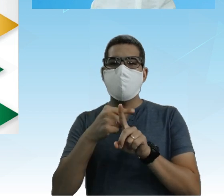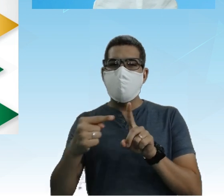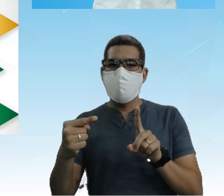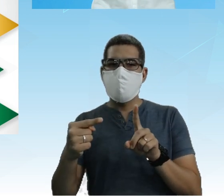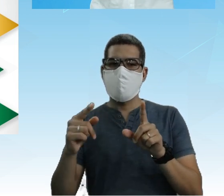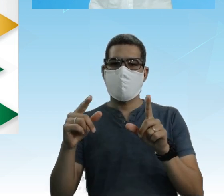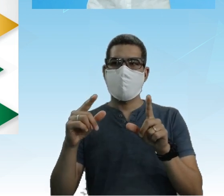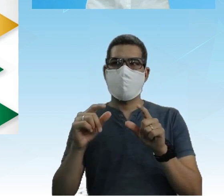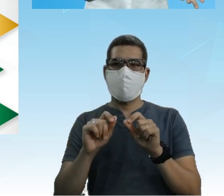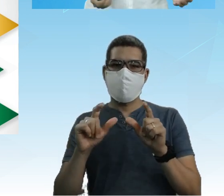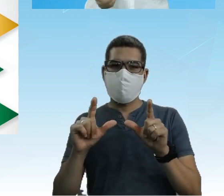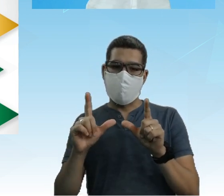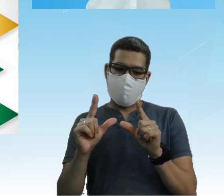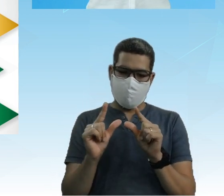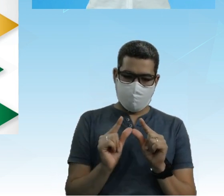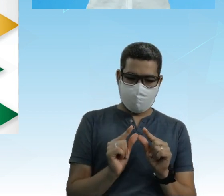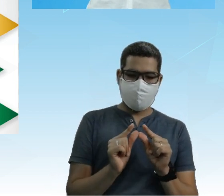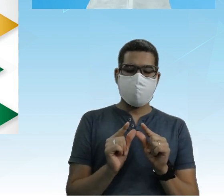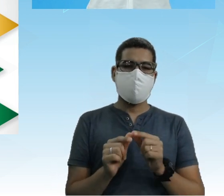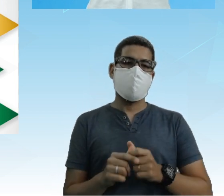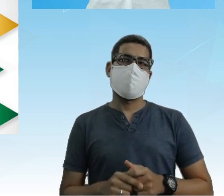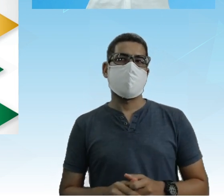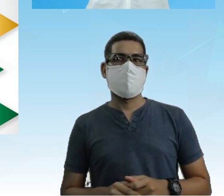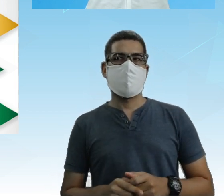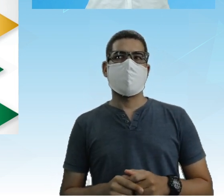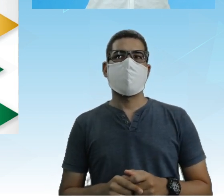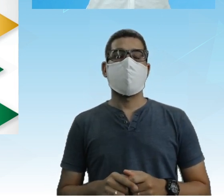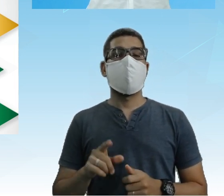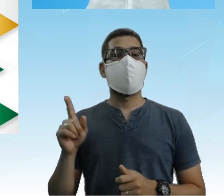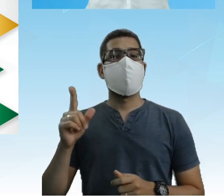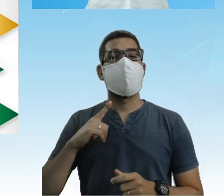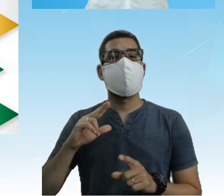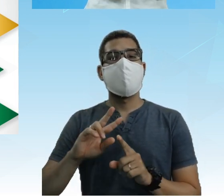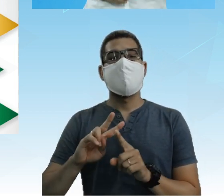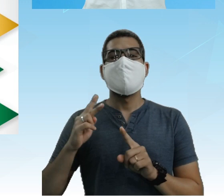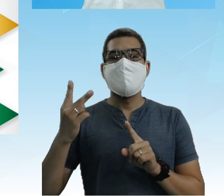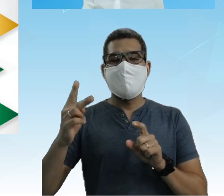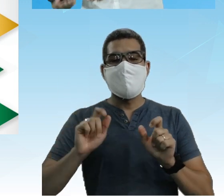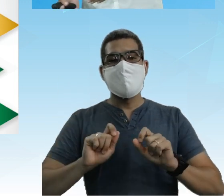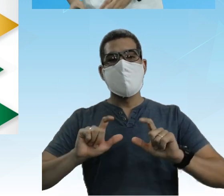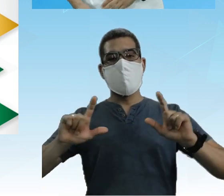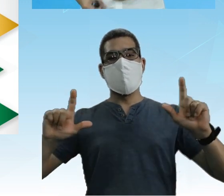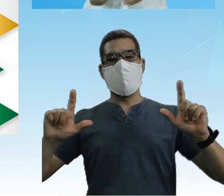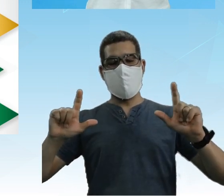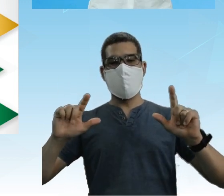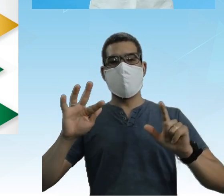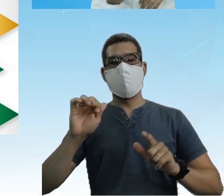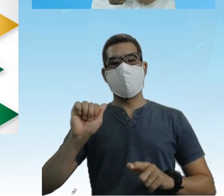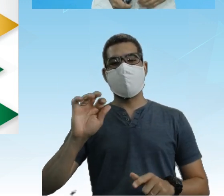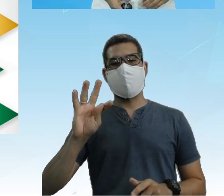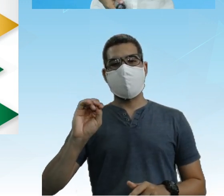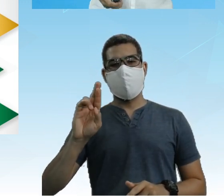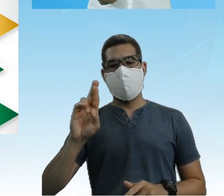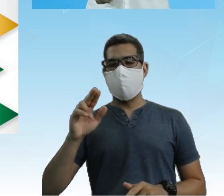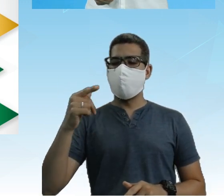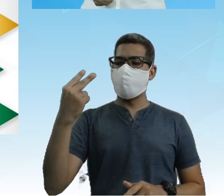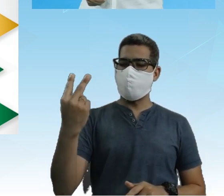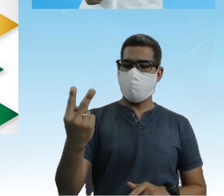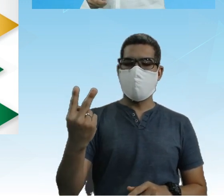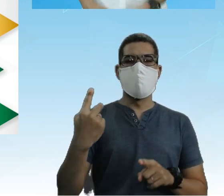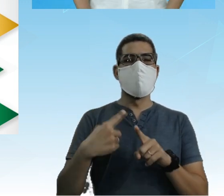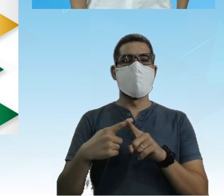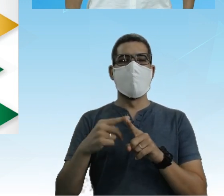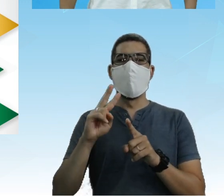reduzir É claro, tá? Mas O nome disso é ampliação De fator 2 Por que de fator 2? Porque eu